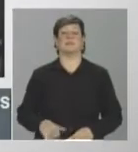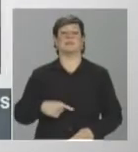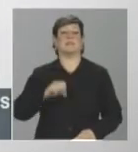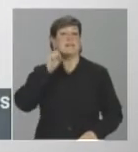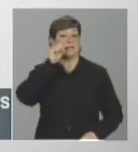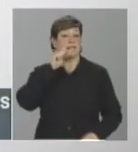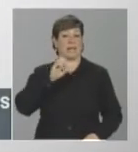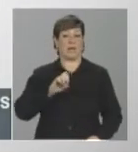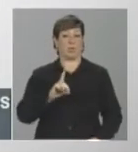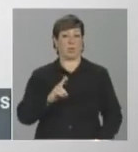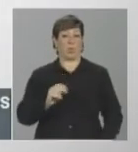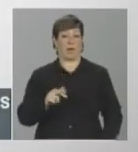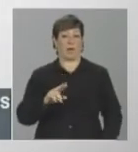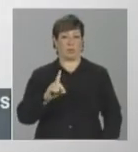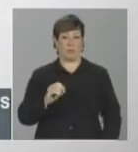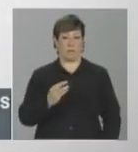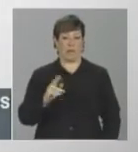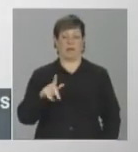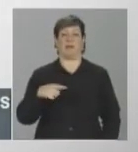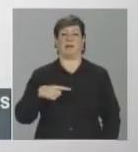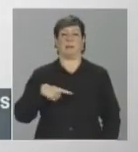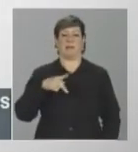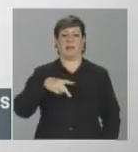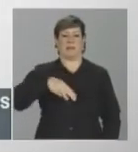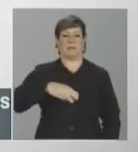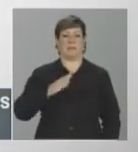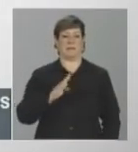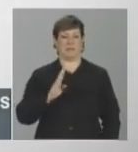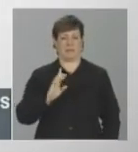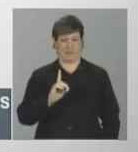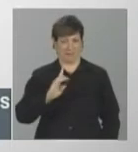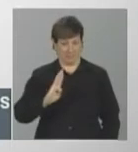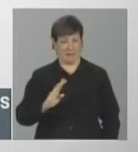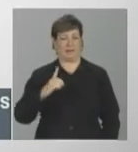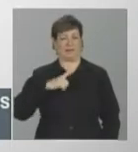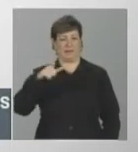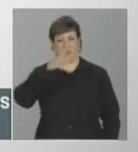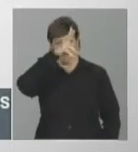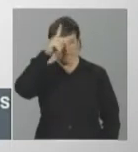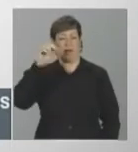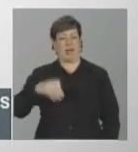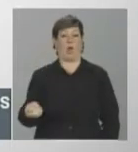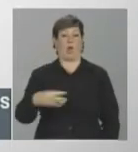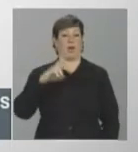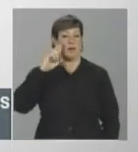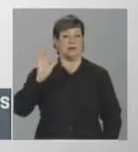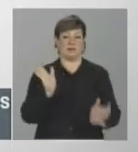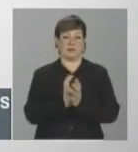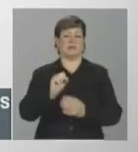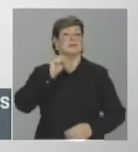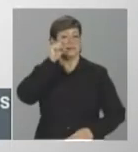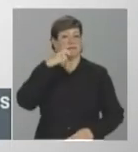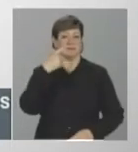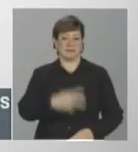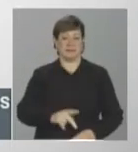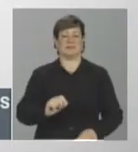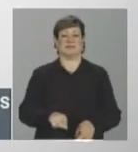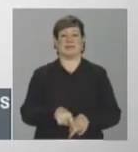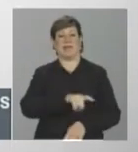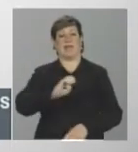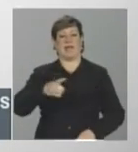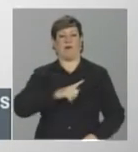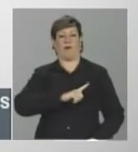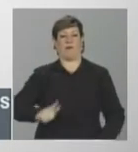senador Eduardo Braga, do PMDB do Amazonas, é o novo líder do governo no Senado. Ex-governador do Estado do